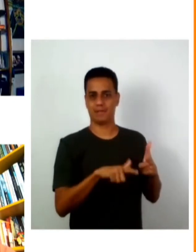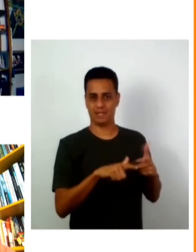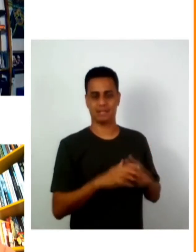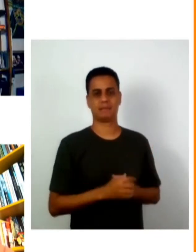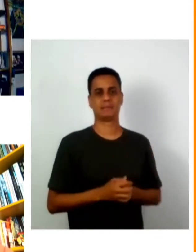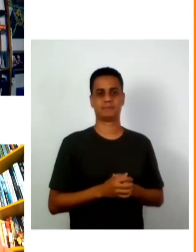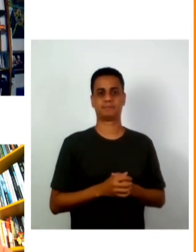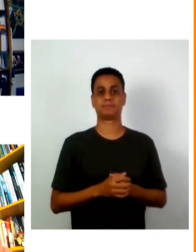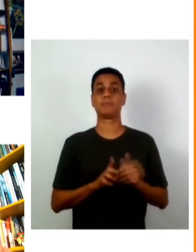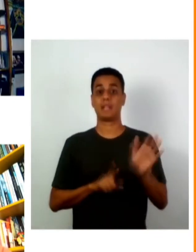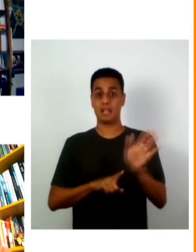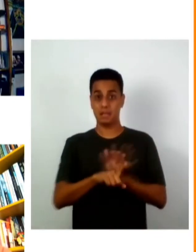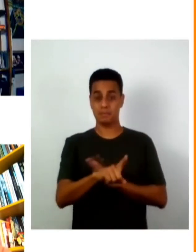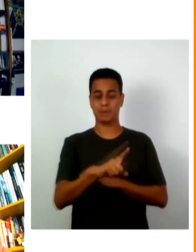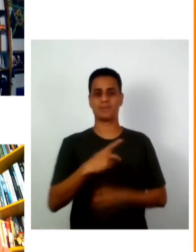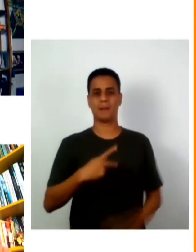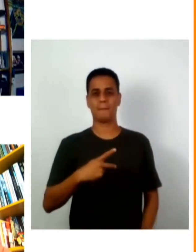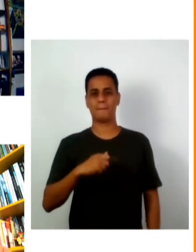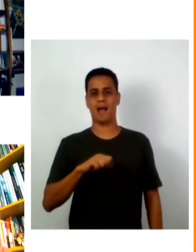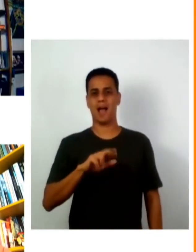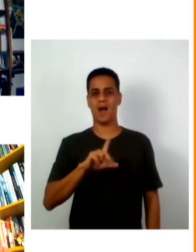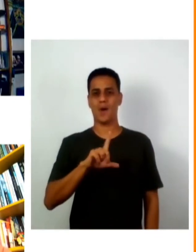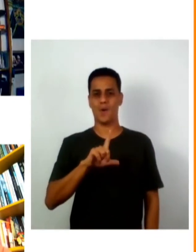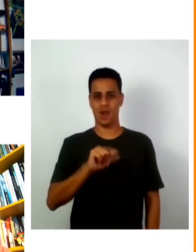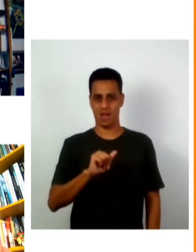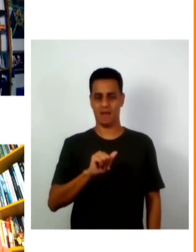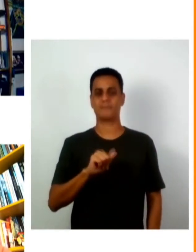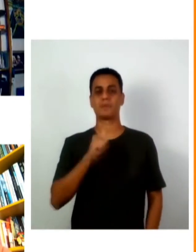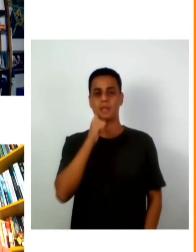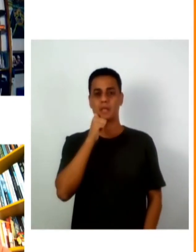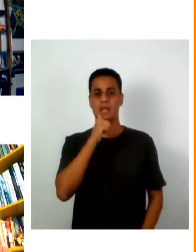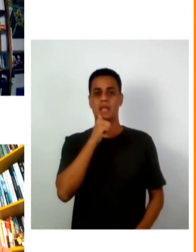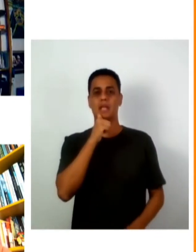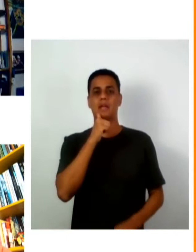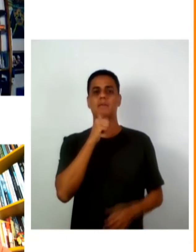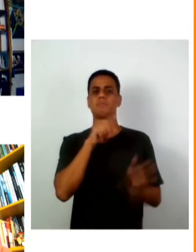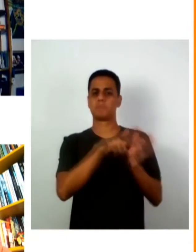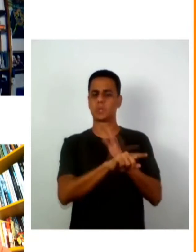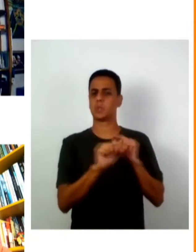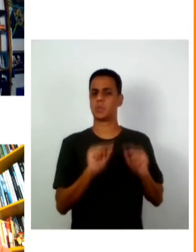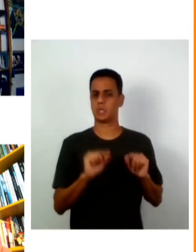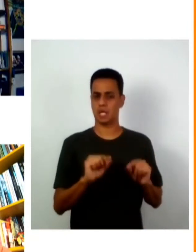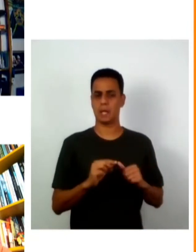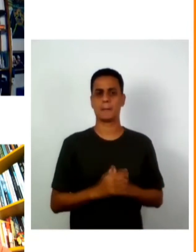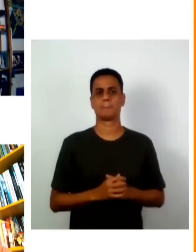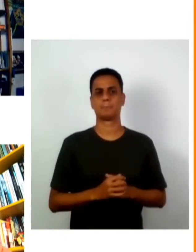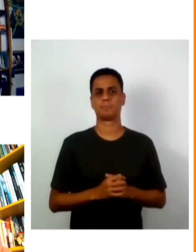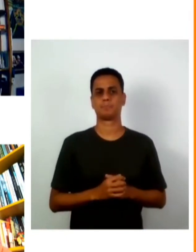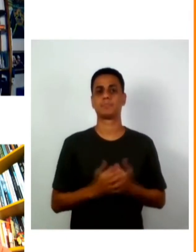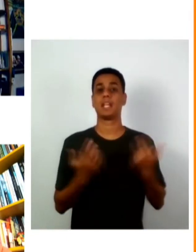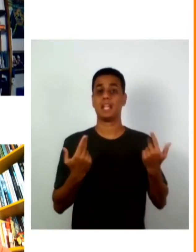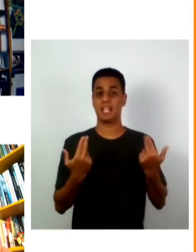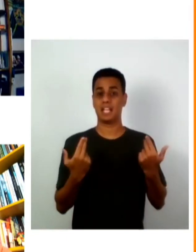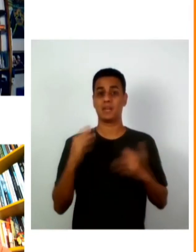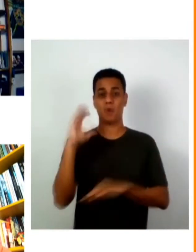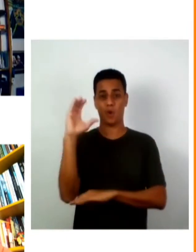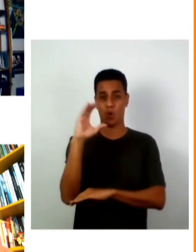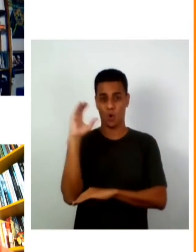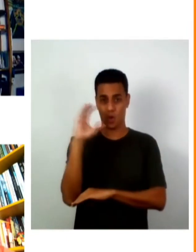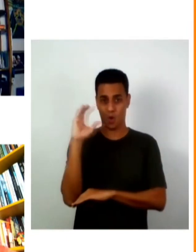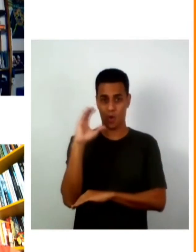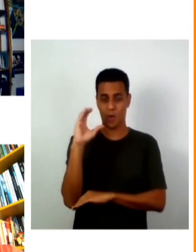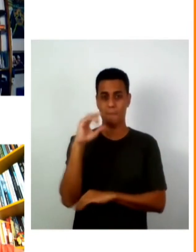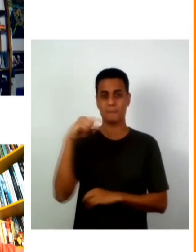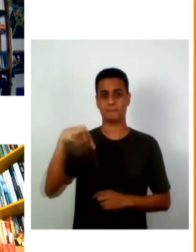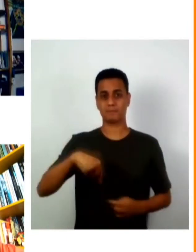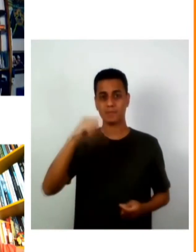vem da Colégio Tedesco daqui de São Paulo ela pergunta o seguinte assim como a Colômbia o Brasil é um dos países com